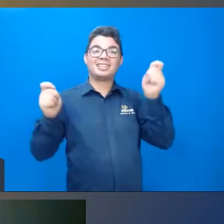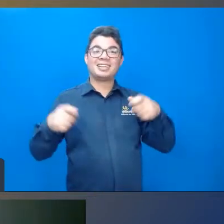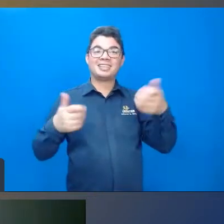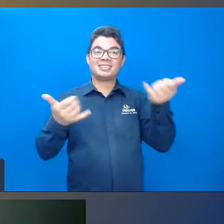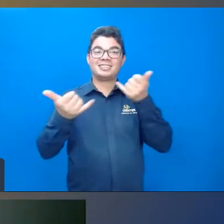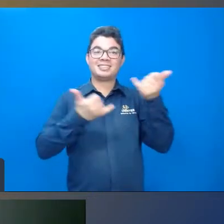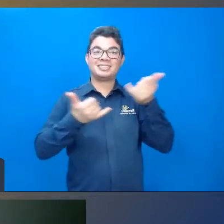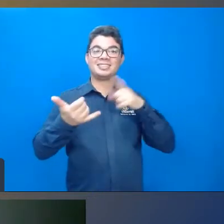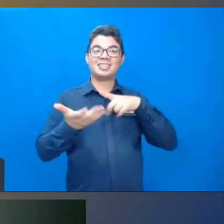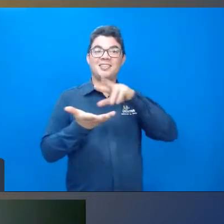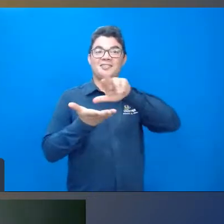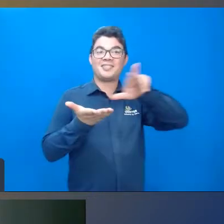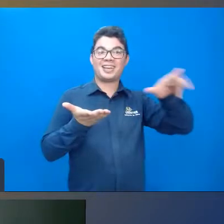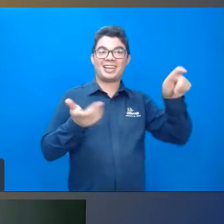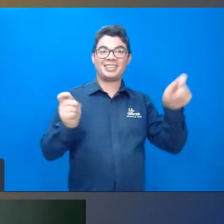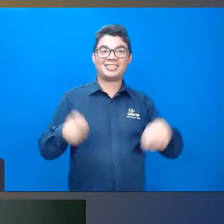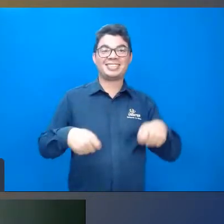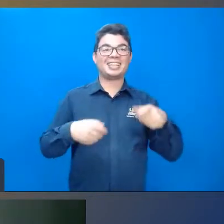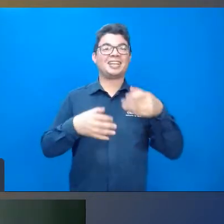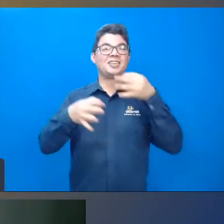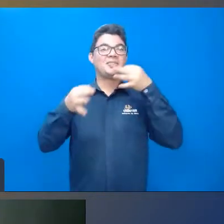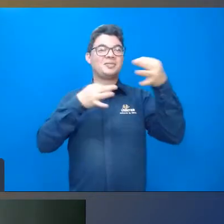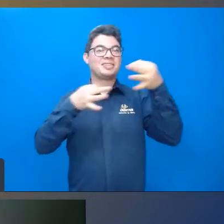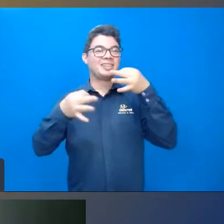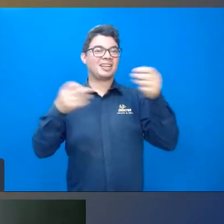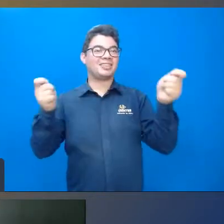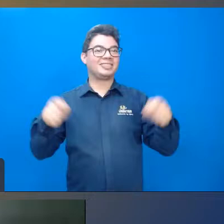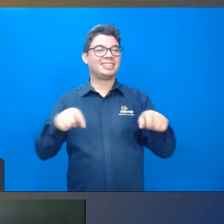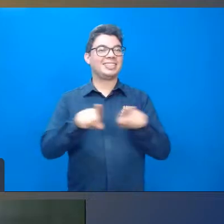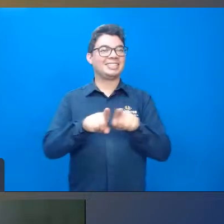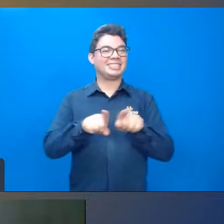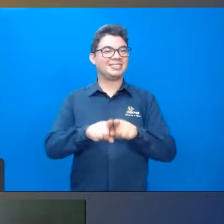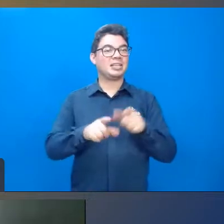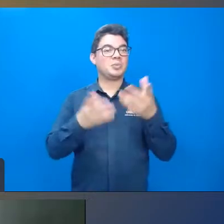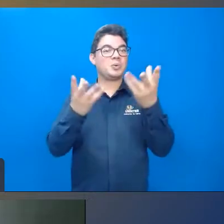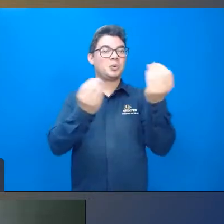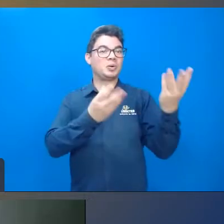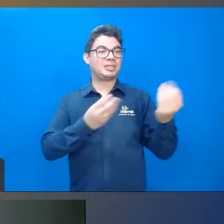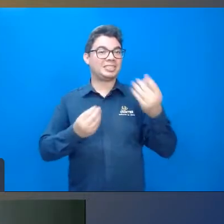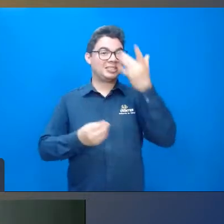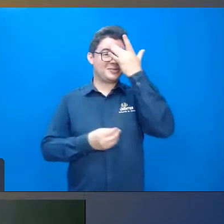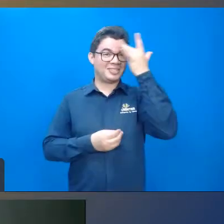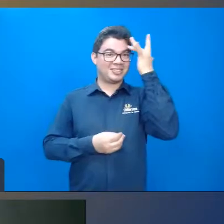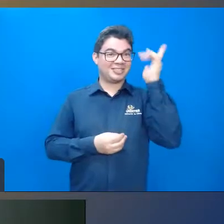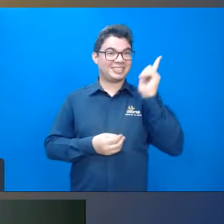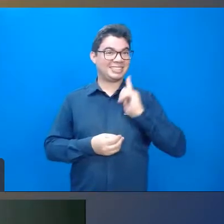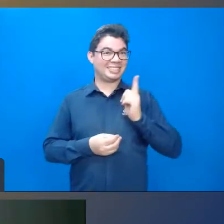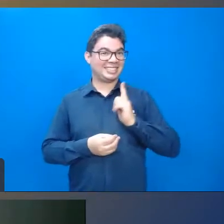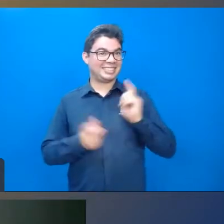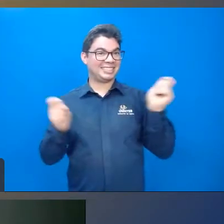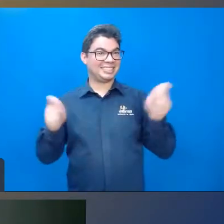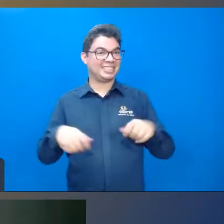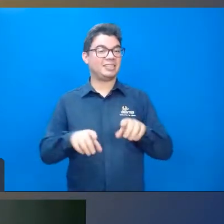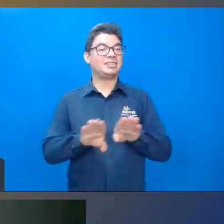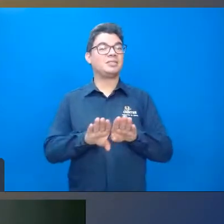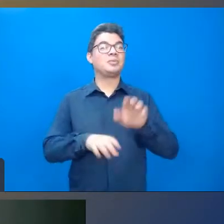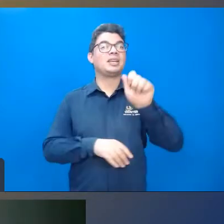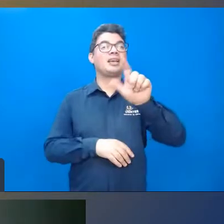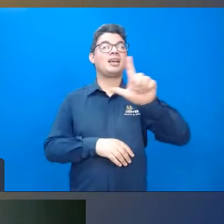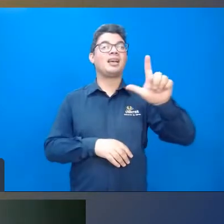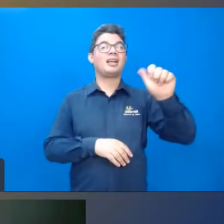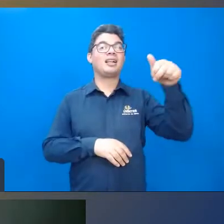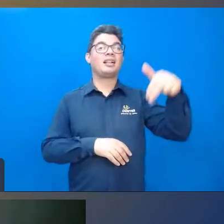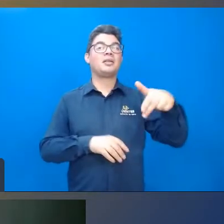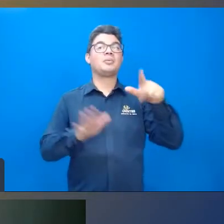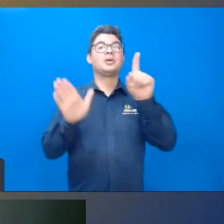tem vários comentários. Caramba, é verdade, né? Tipo, ali esses comentários, o Alan perguntou assim,